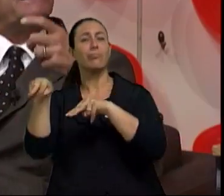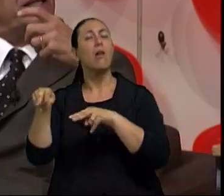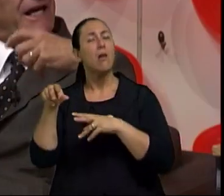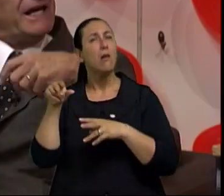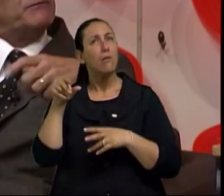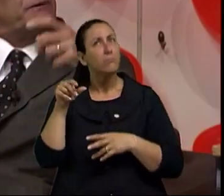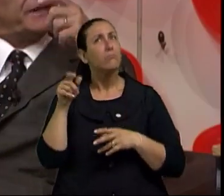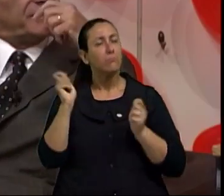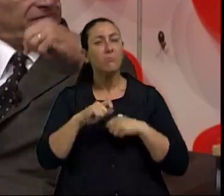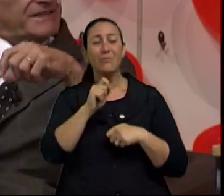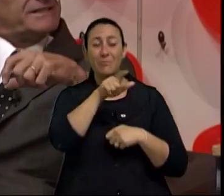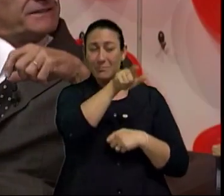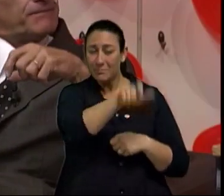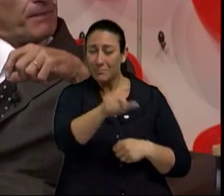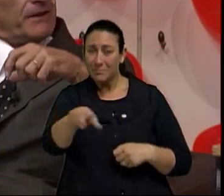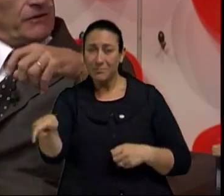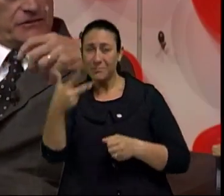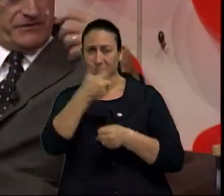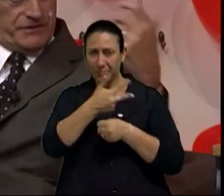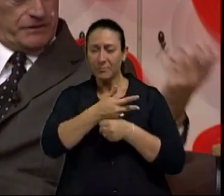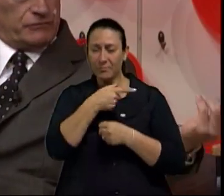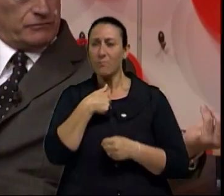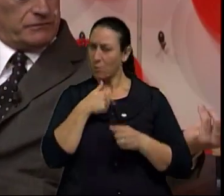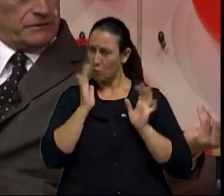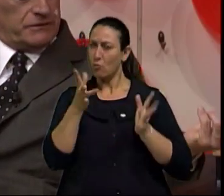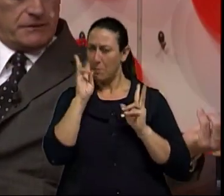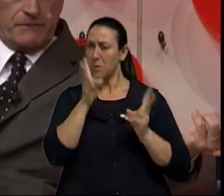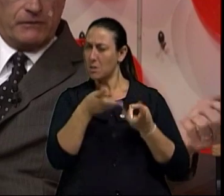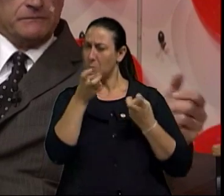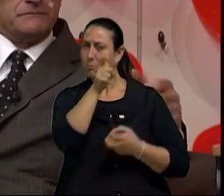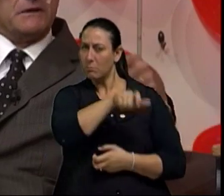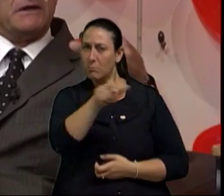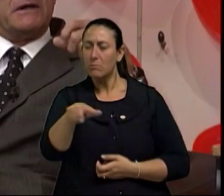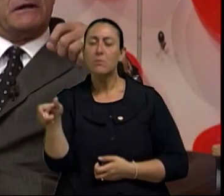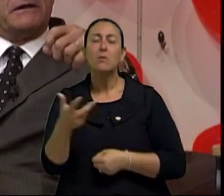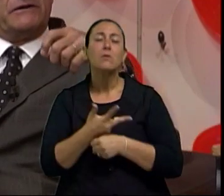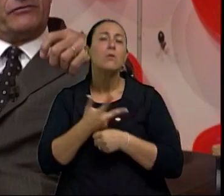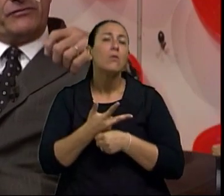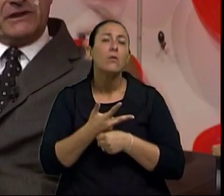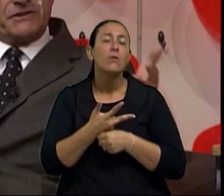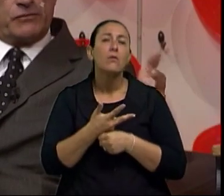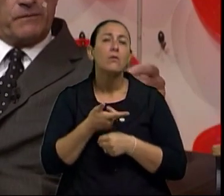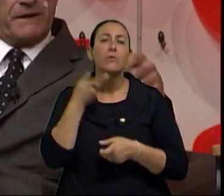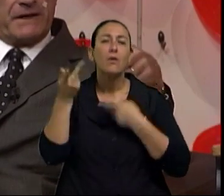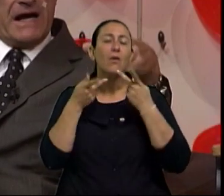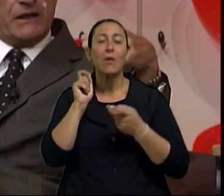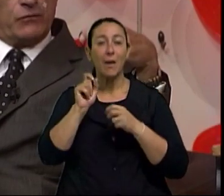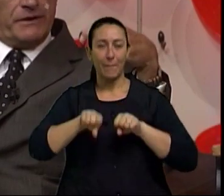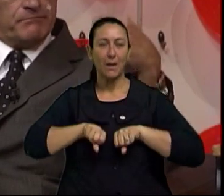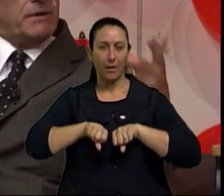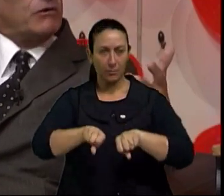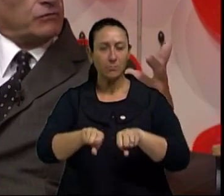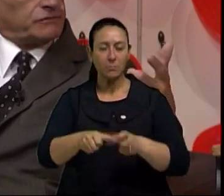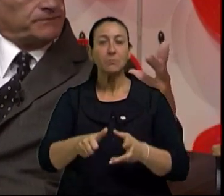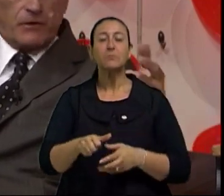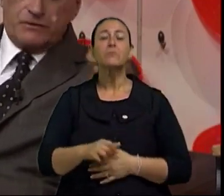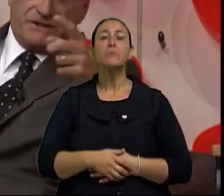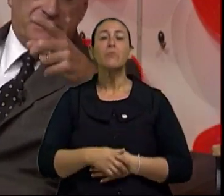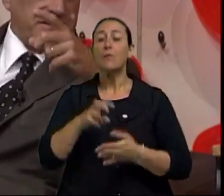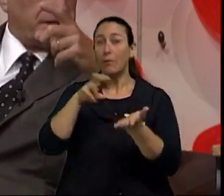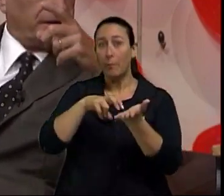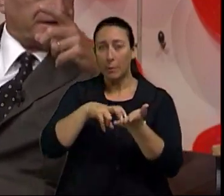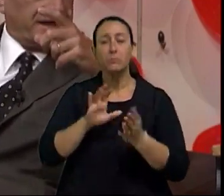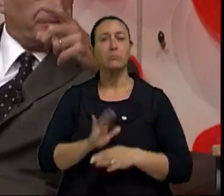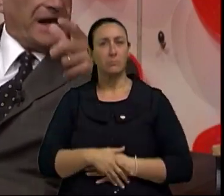E ele se nega muitas vezes, eu já vi isso, Isabel, em filas de supermercado ou em bancos,